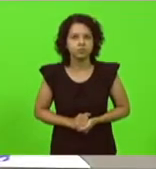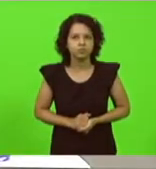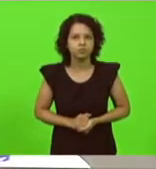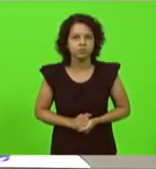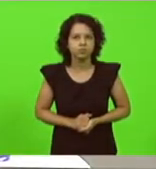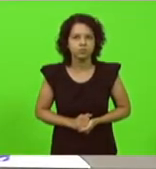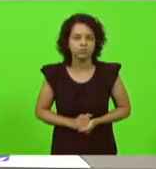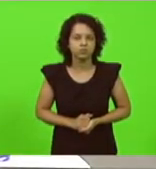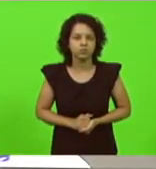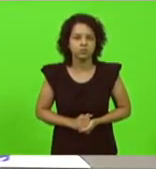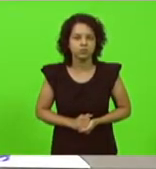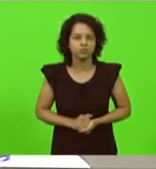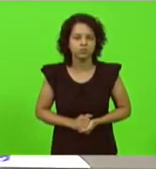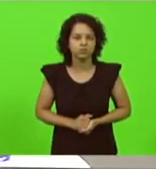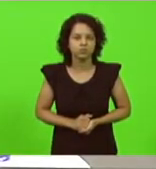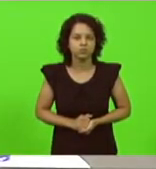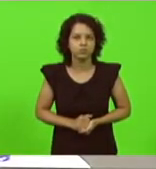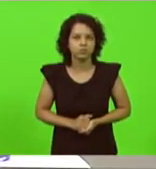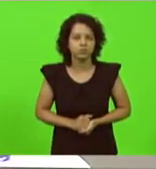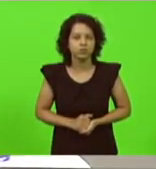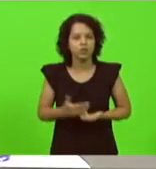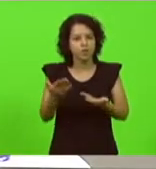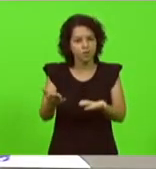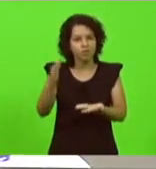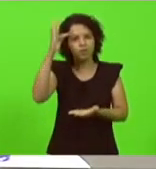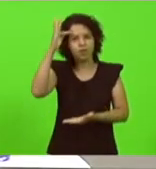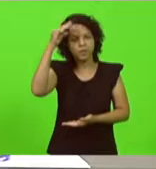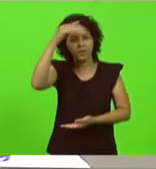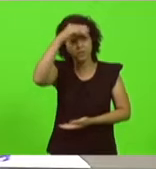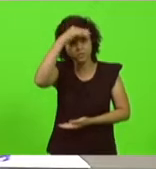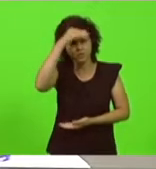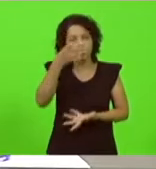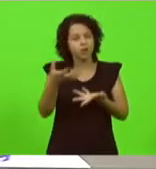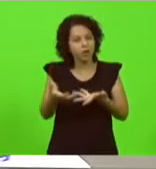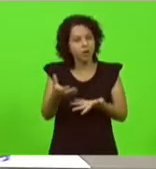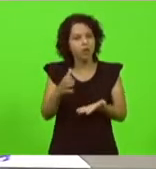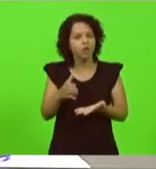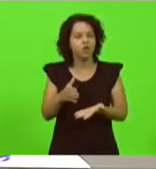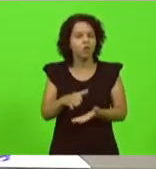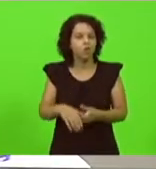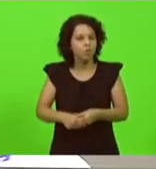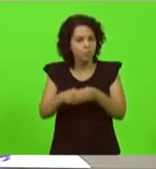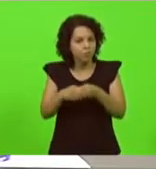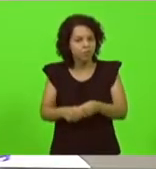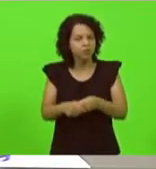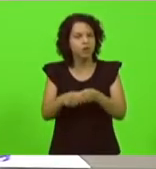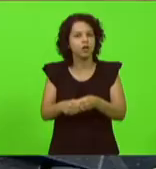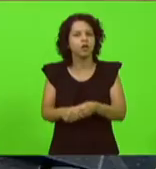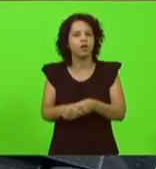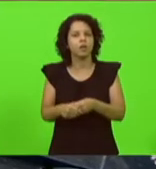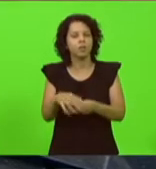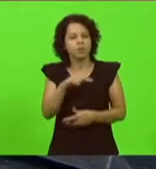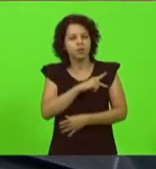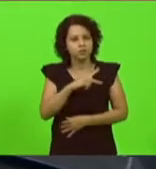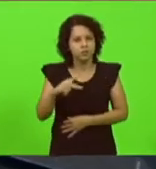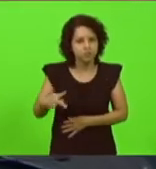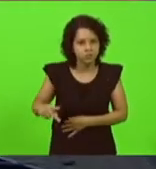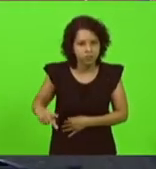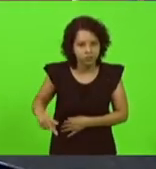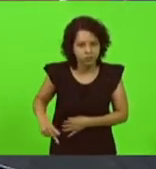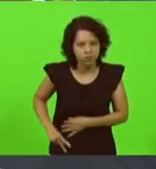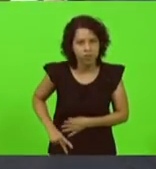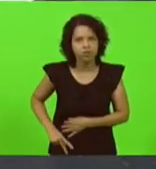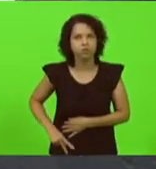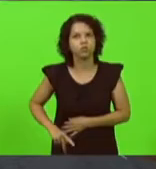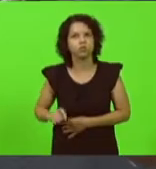Pela ordem, deputado Fabiano da Luz. Quero cumprimentar o senhor presidente desta casa, Moacir Sopéu, aos